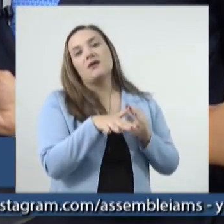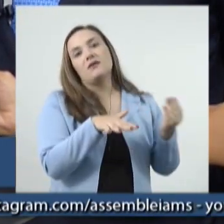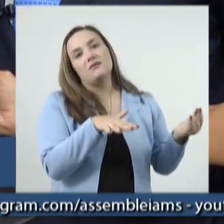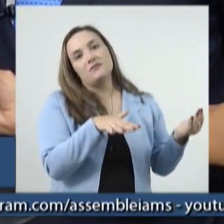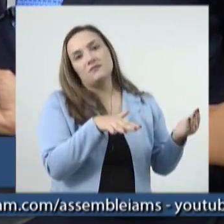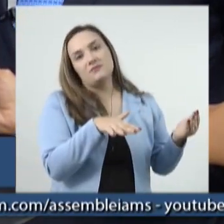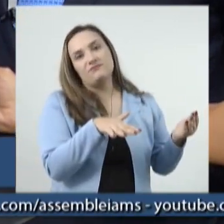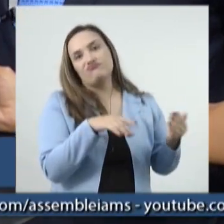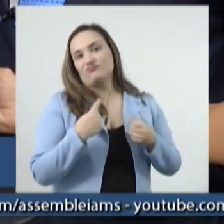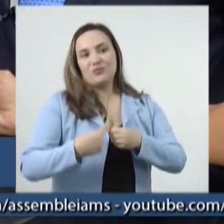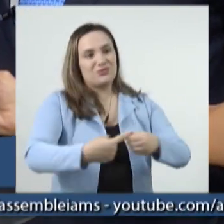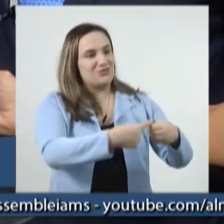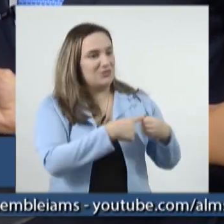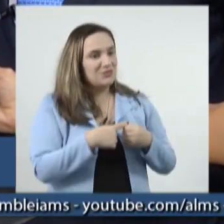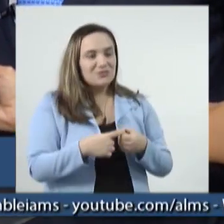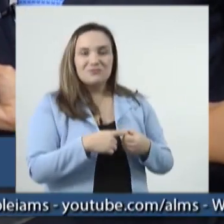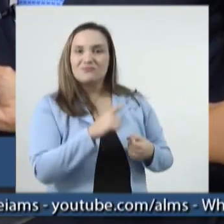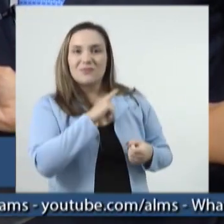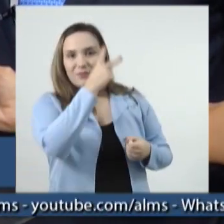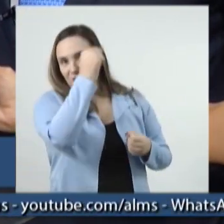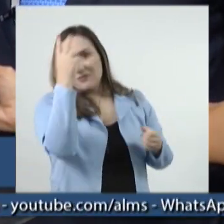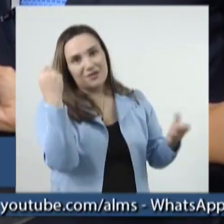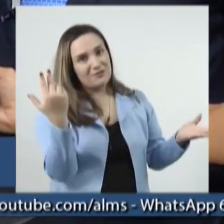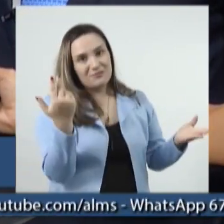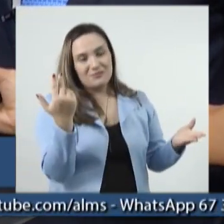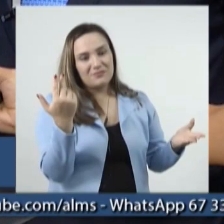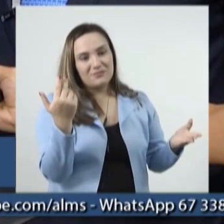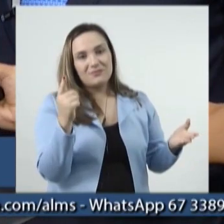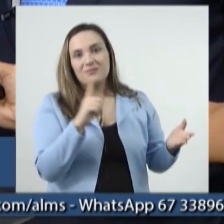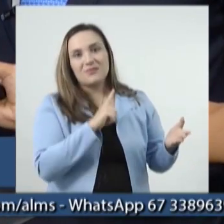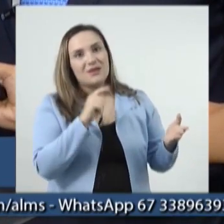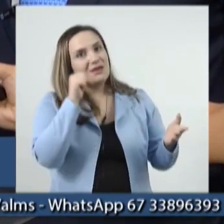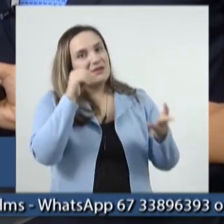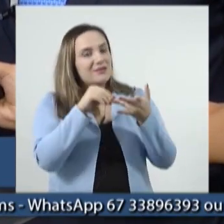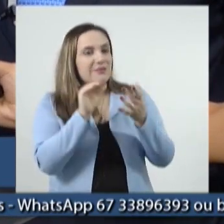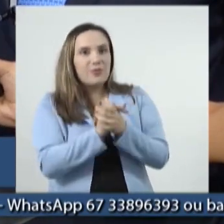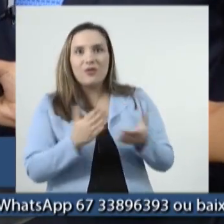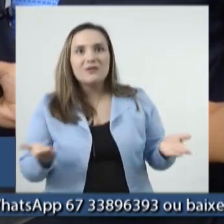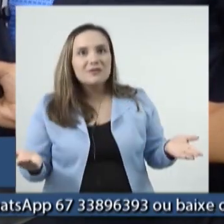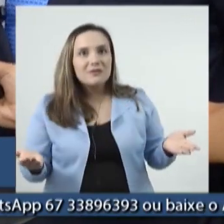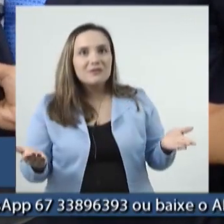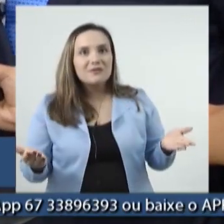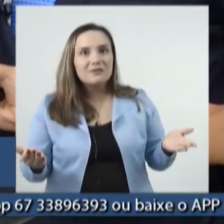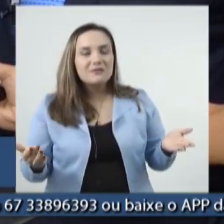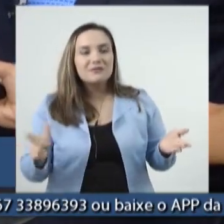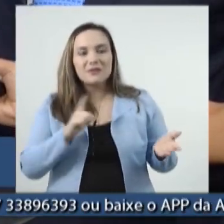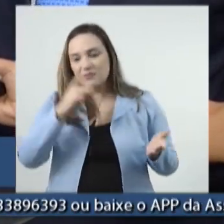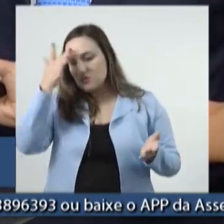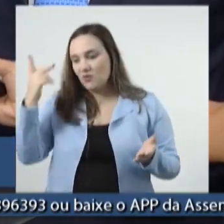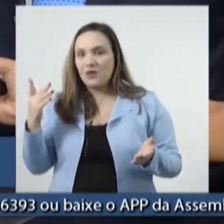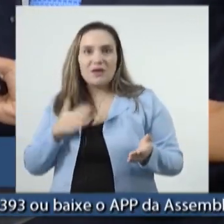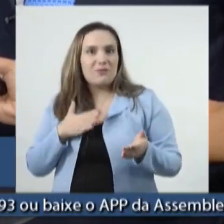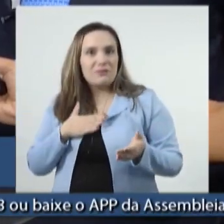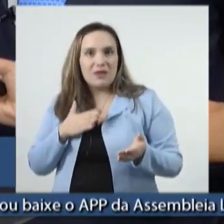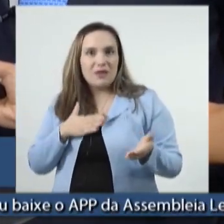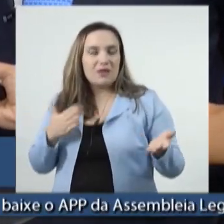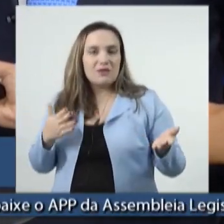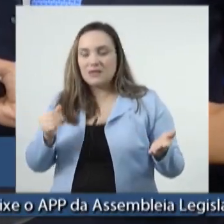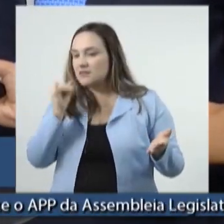disposição de disputar eleição, inclusive a própria esposa, membros do próprio partido, eu tenho